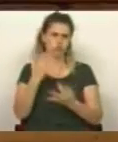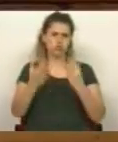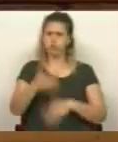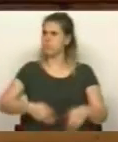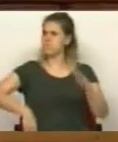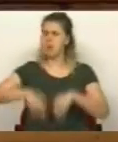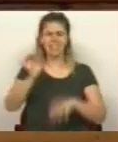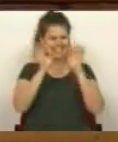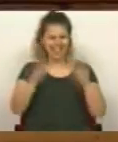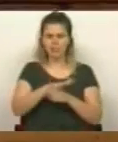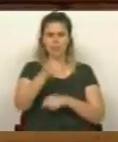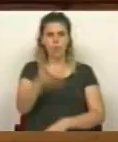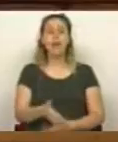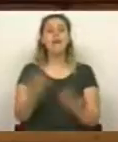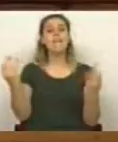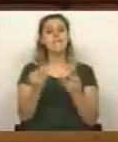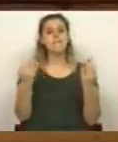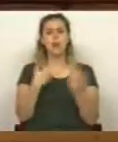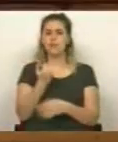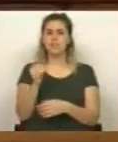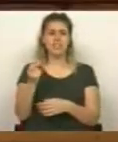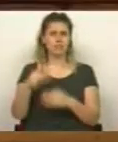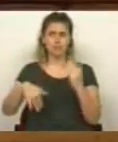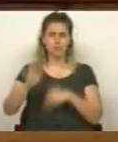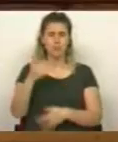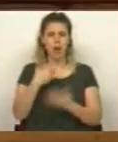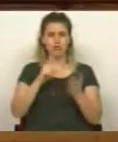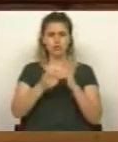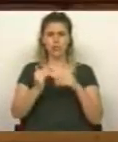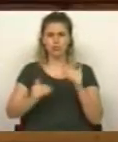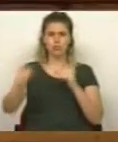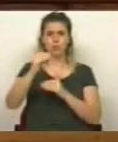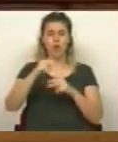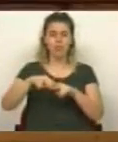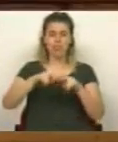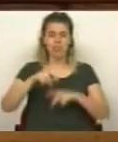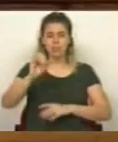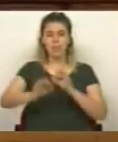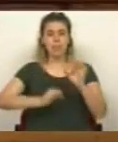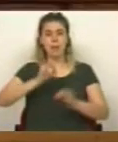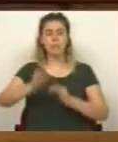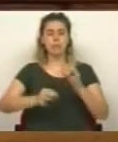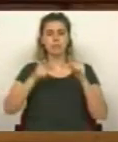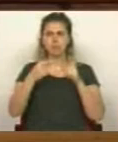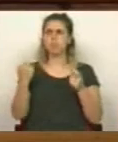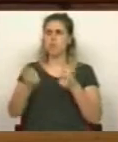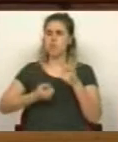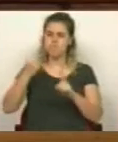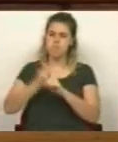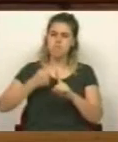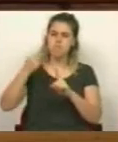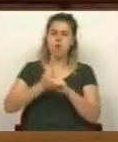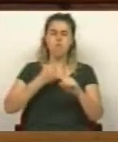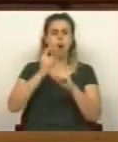que justas, como é o caso. De facto, há já mais de 20 anos que os técnicos superiores de diagnóstico e terapêutica têm vindo a lutar